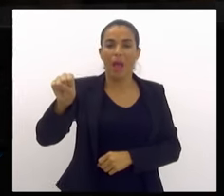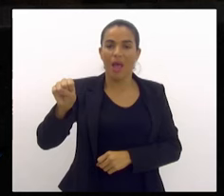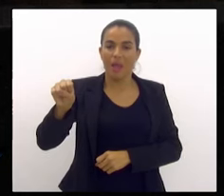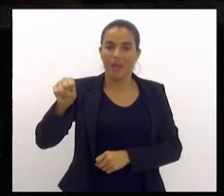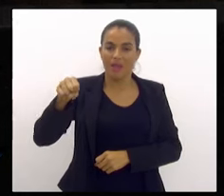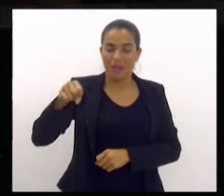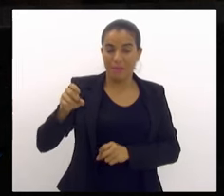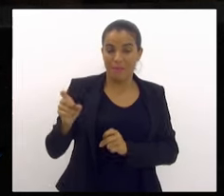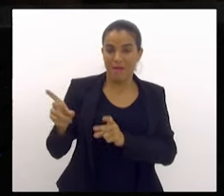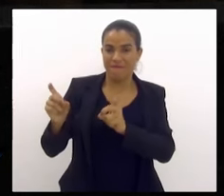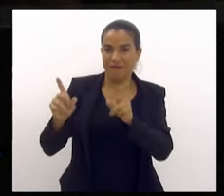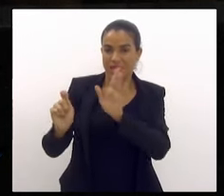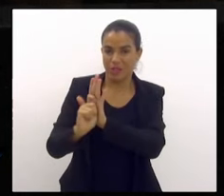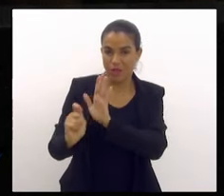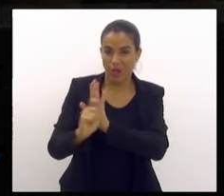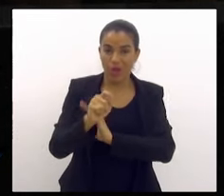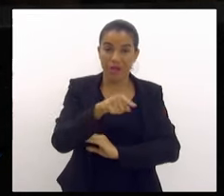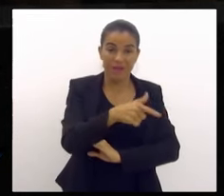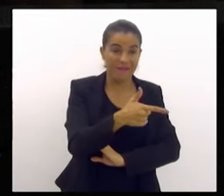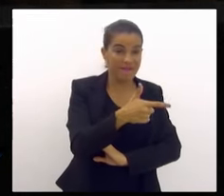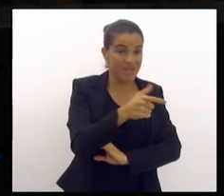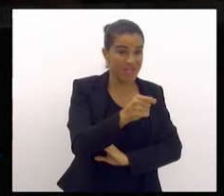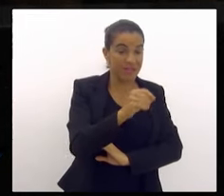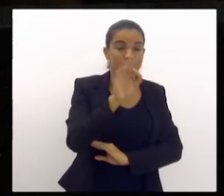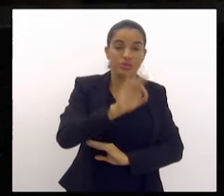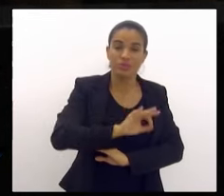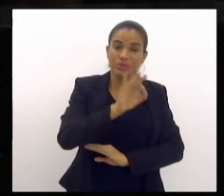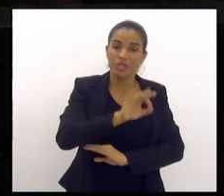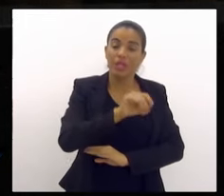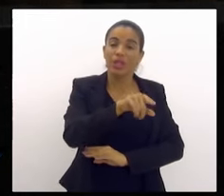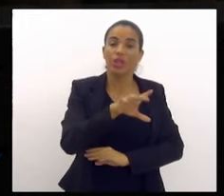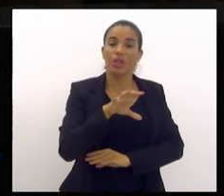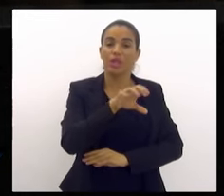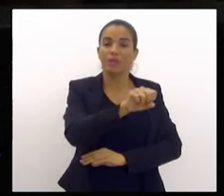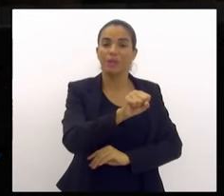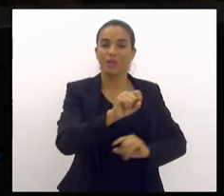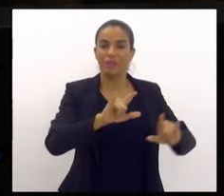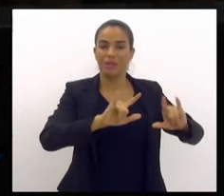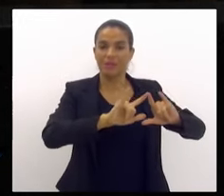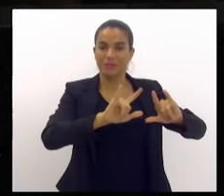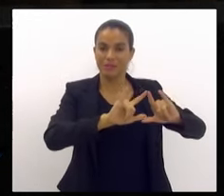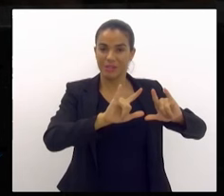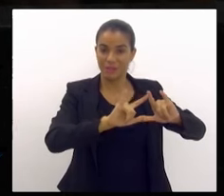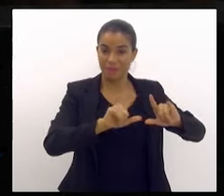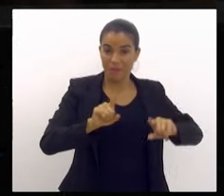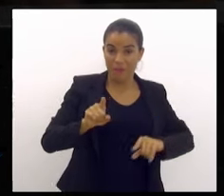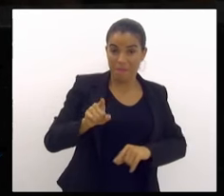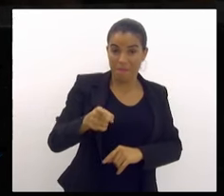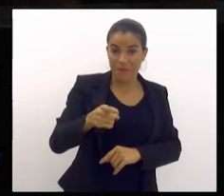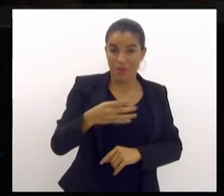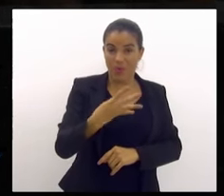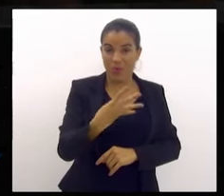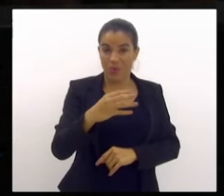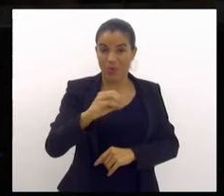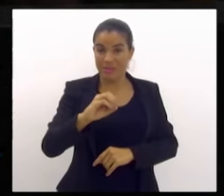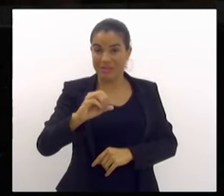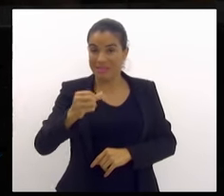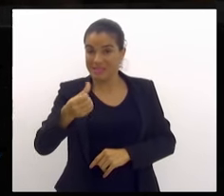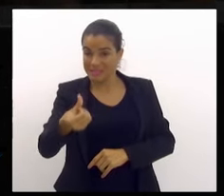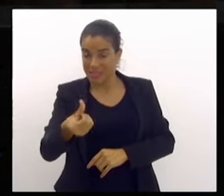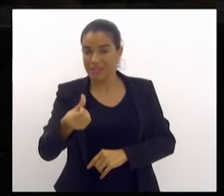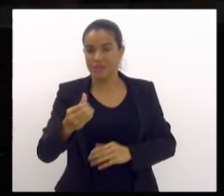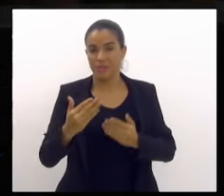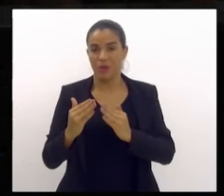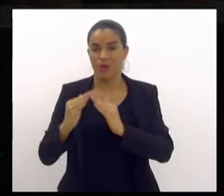e 20% dominado pelas milícias. 1.406 comunidades.